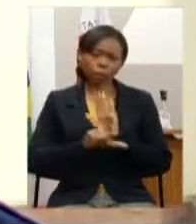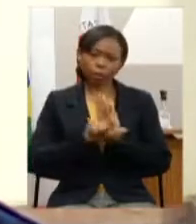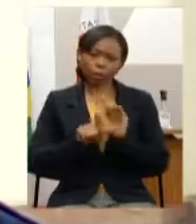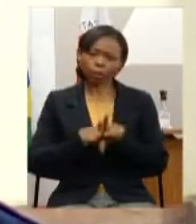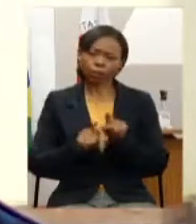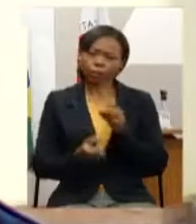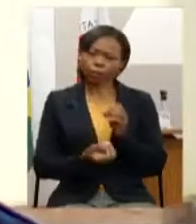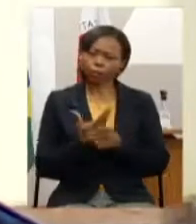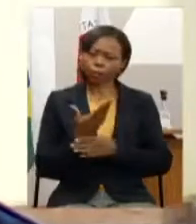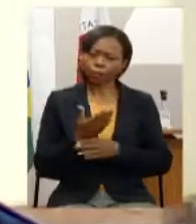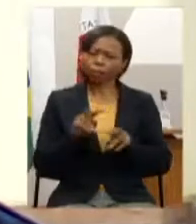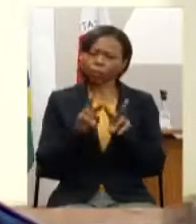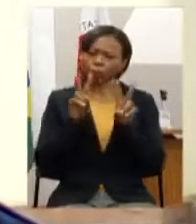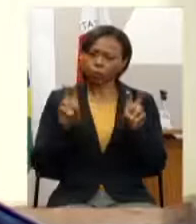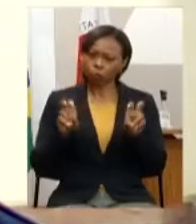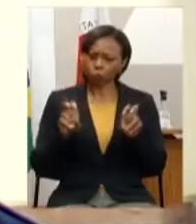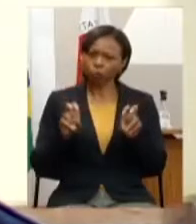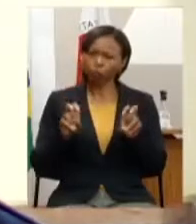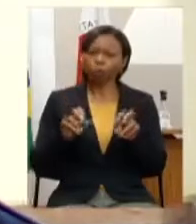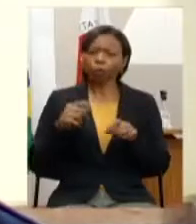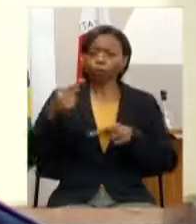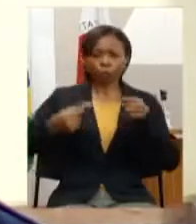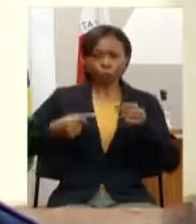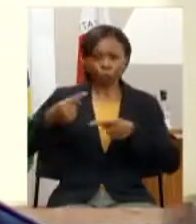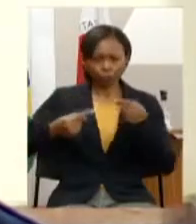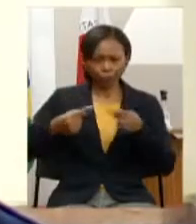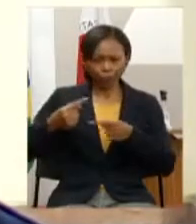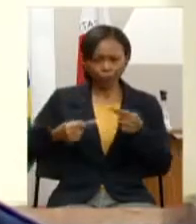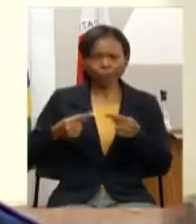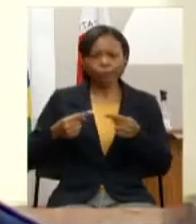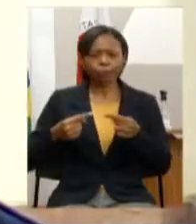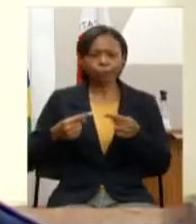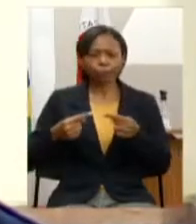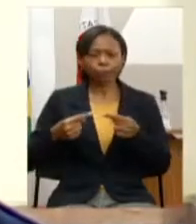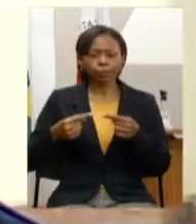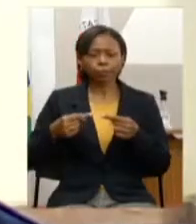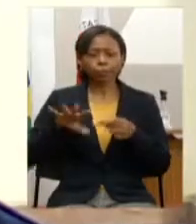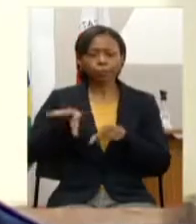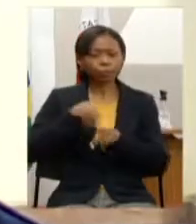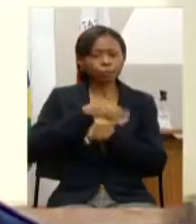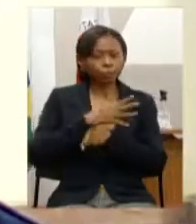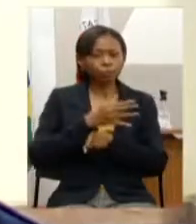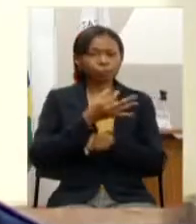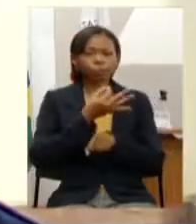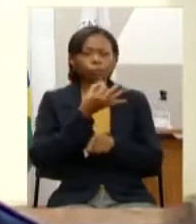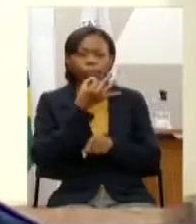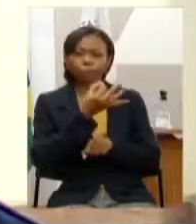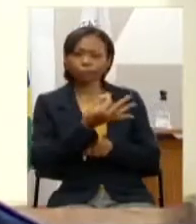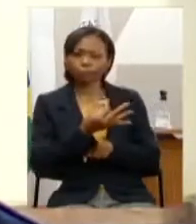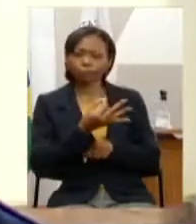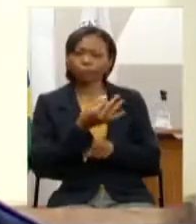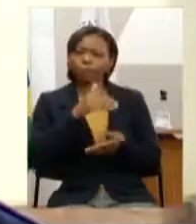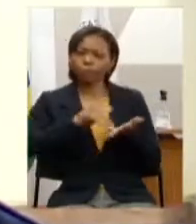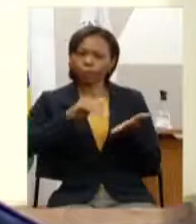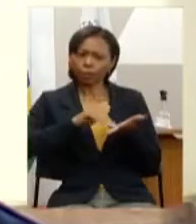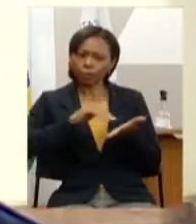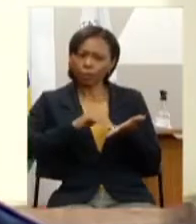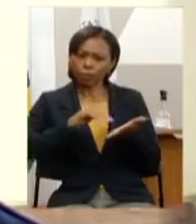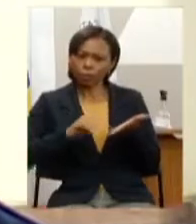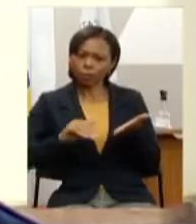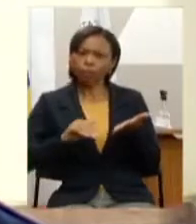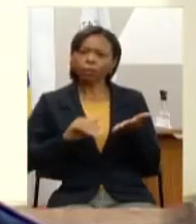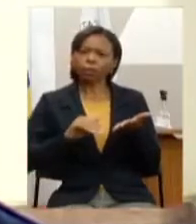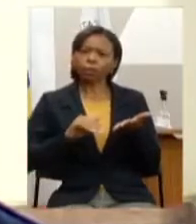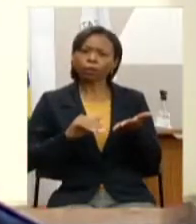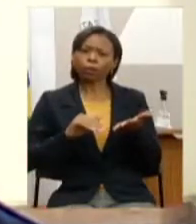pedagra enviar a recomendação à Secretaria de Estado de Planejamento e Gestão e à Secretaria de